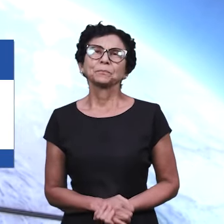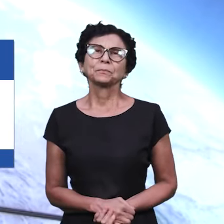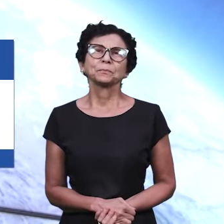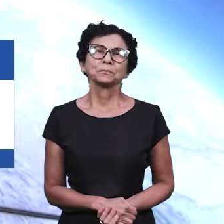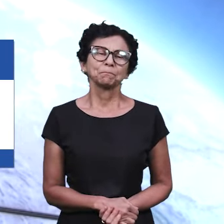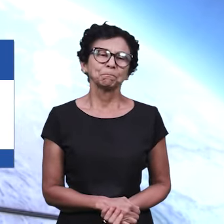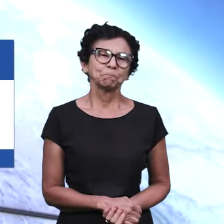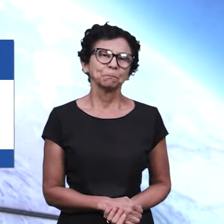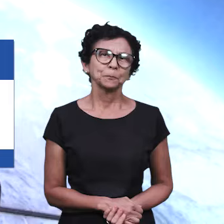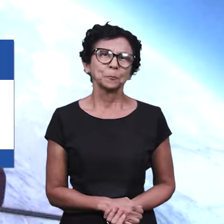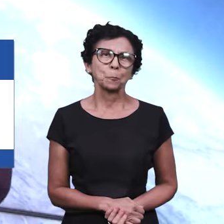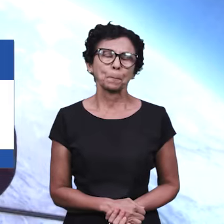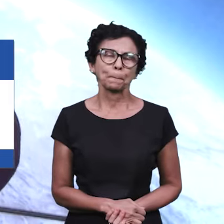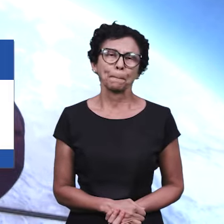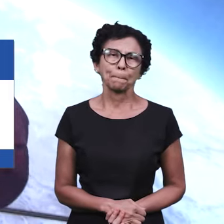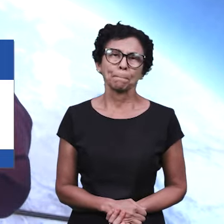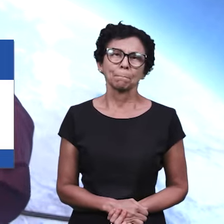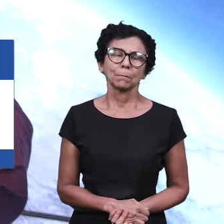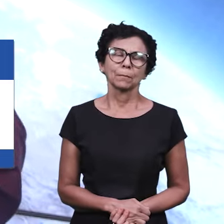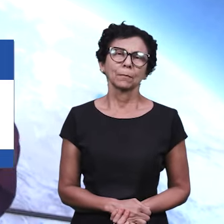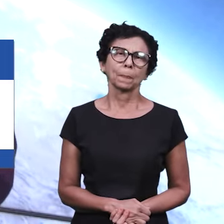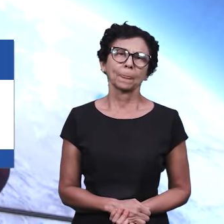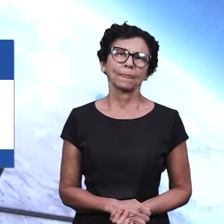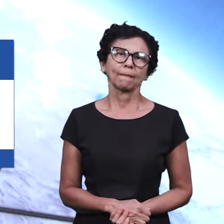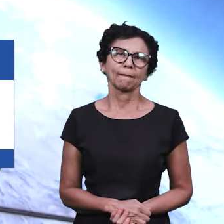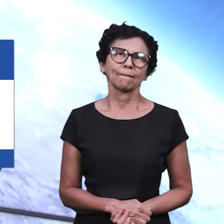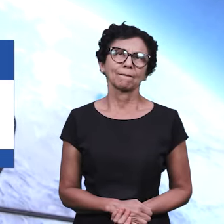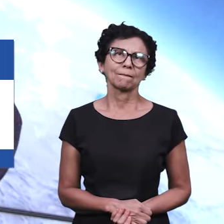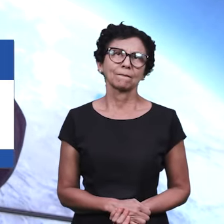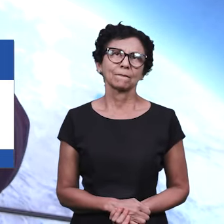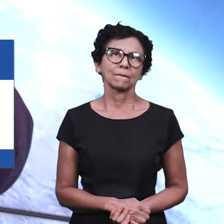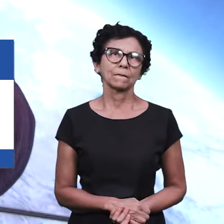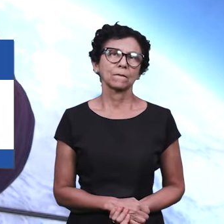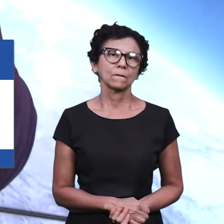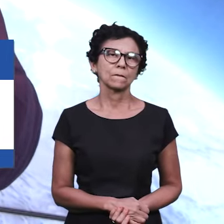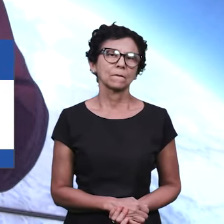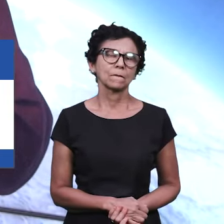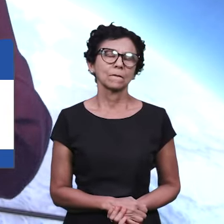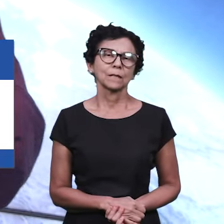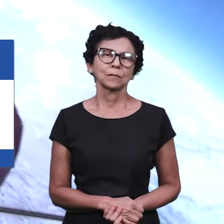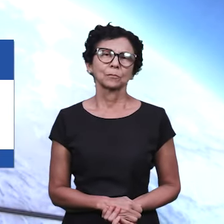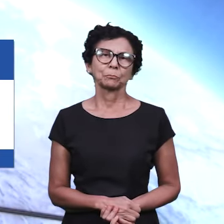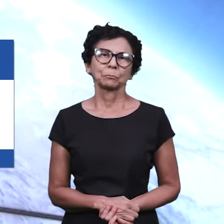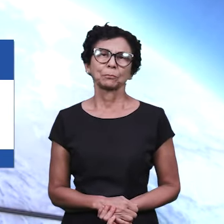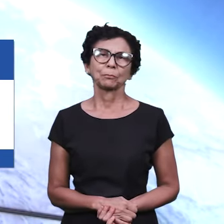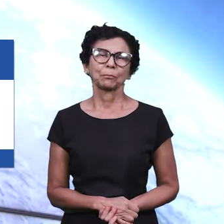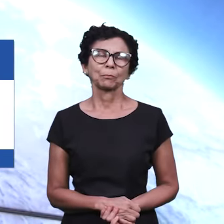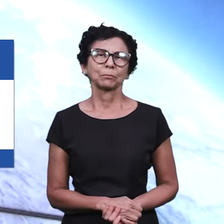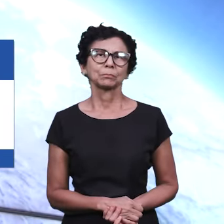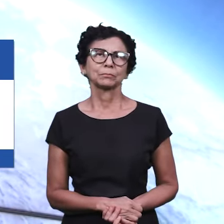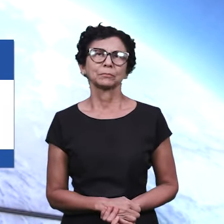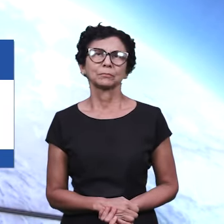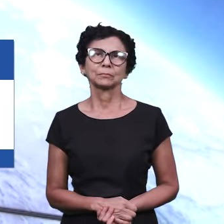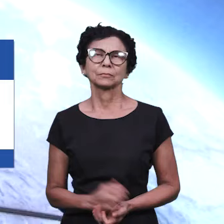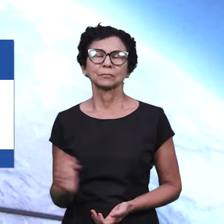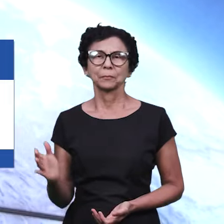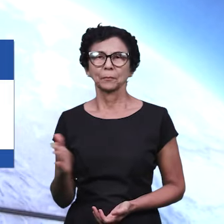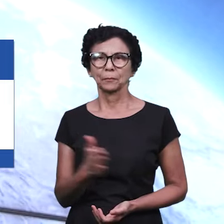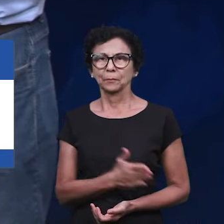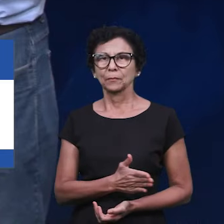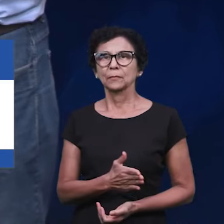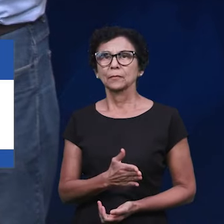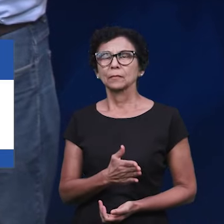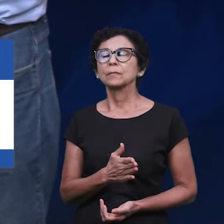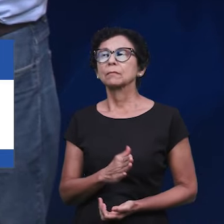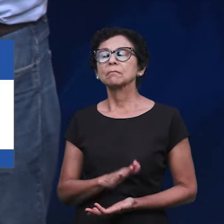como pedem direção, como pedem sabedoria, revelação de Deus para as decisões que vão tomar. Estou